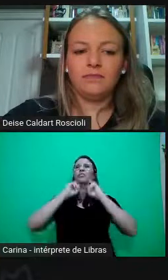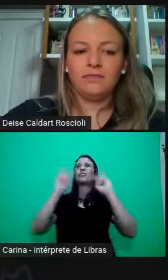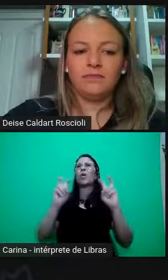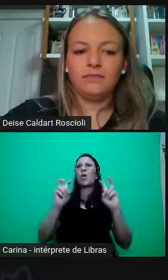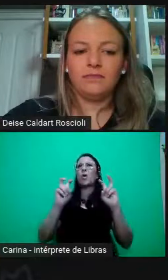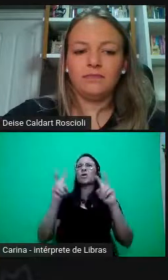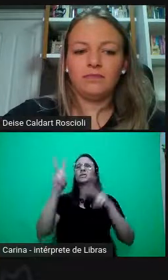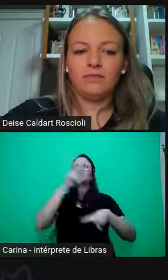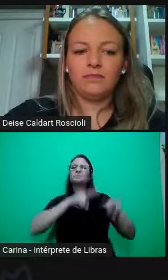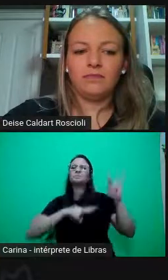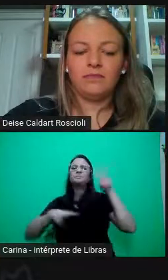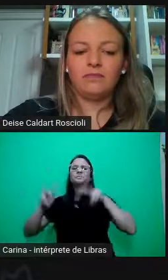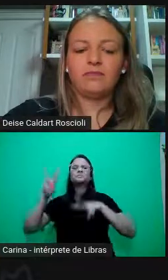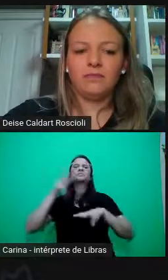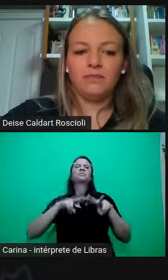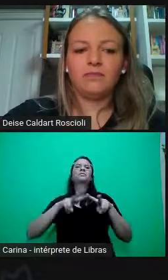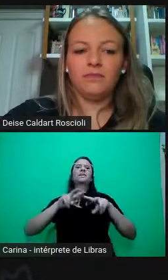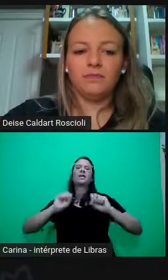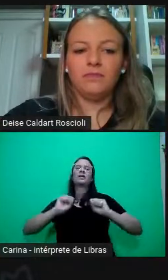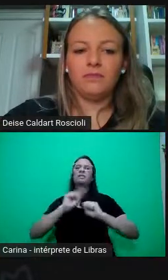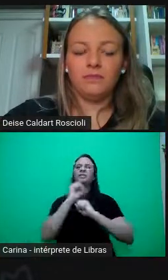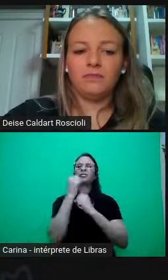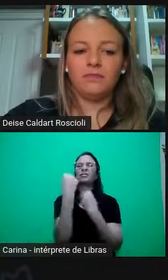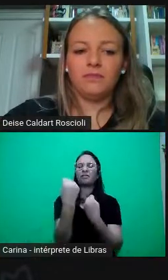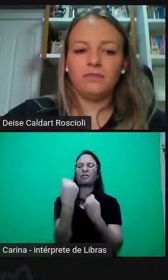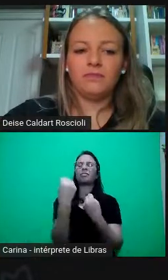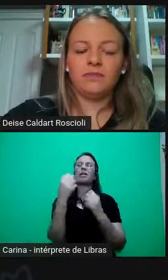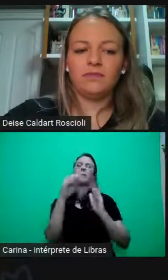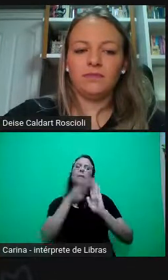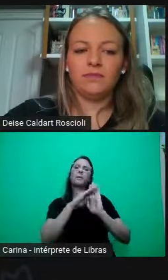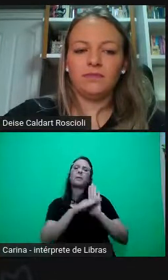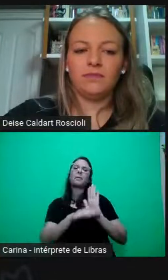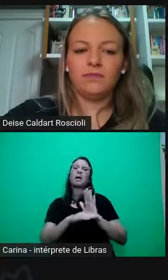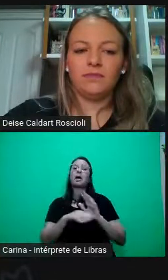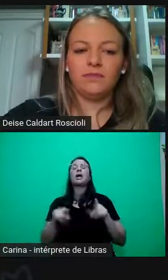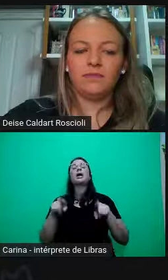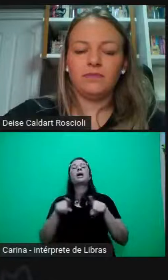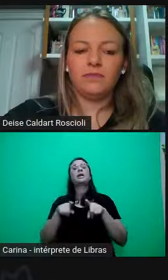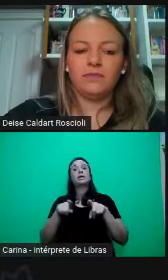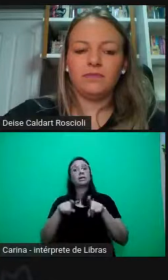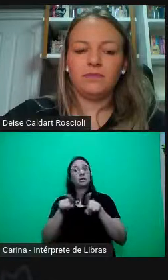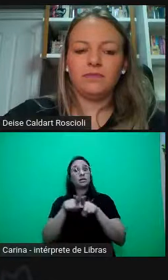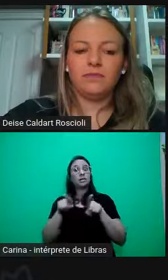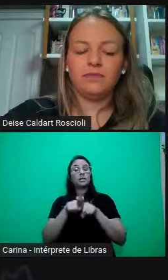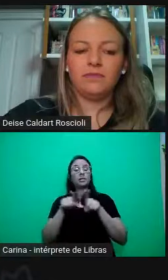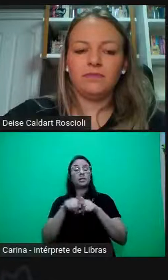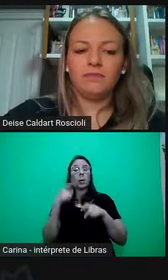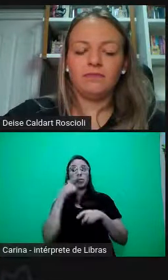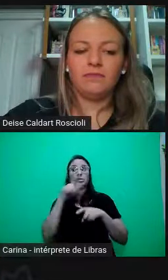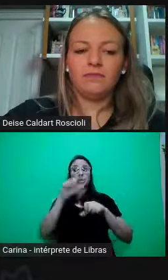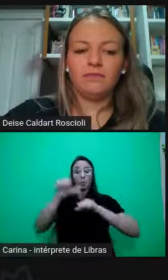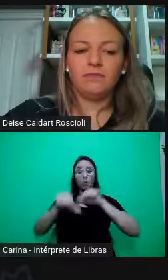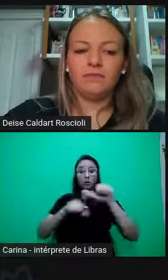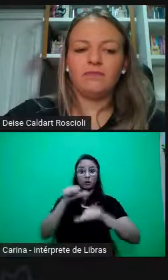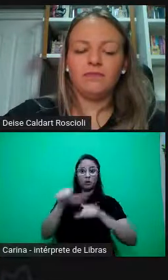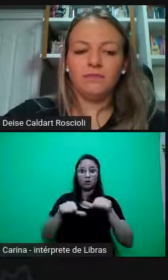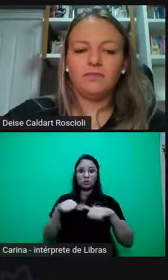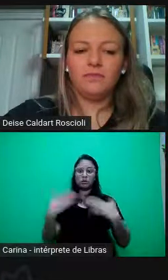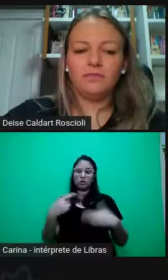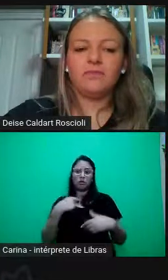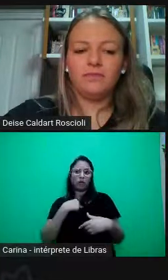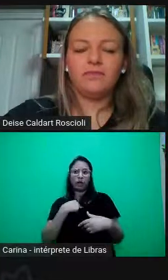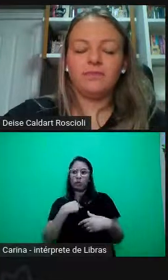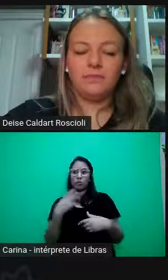defender as suas pautas e causar mudanças, ser agente de mudança, eu estou simplesmente, então, inserindo,